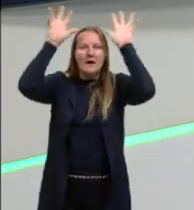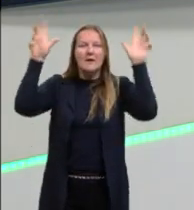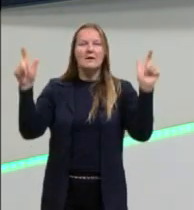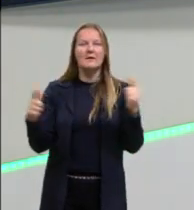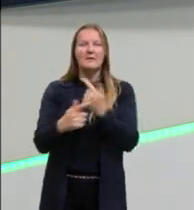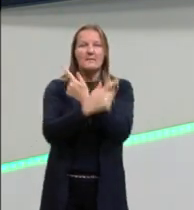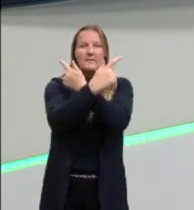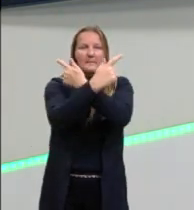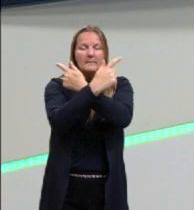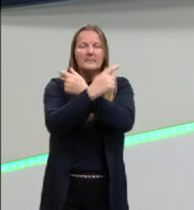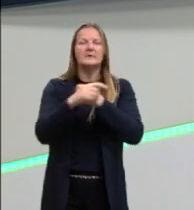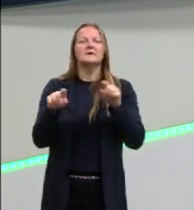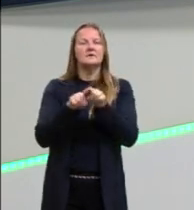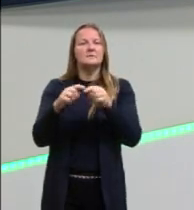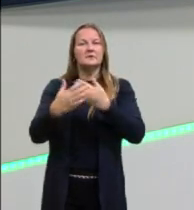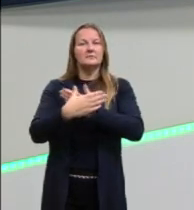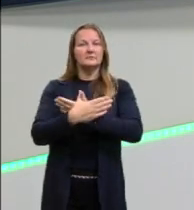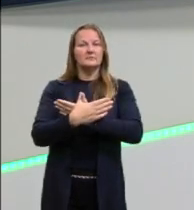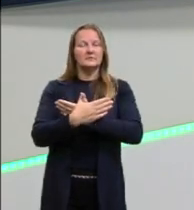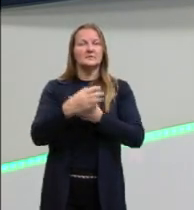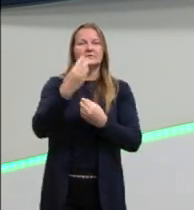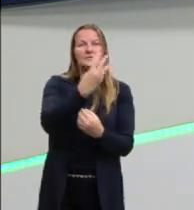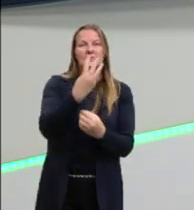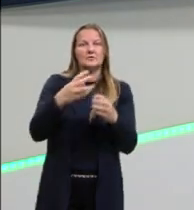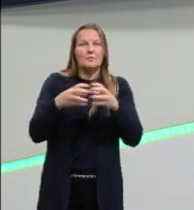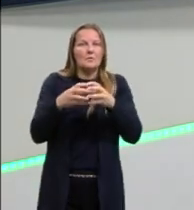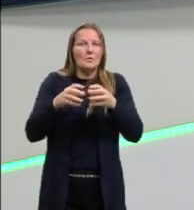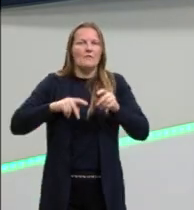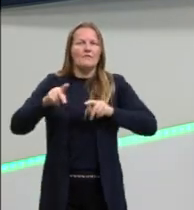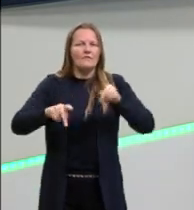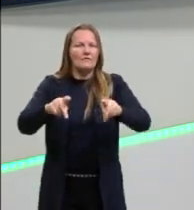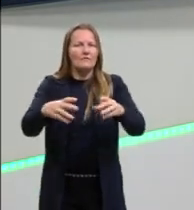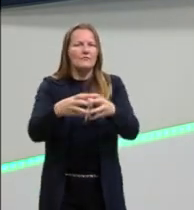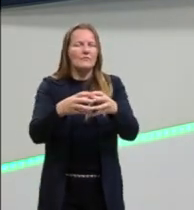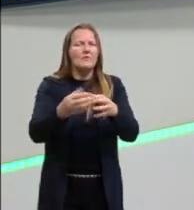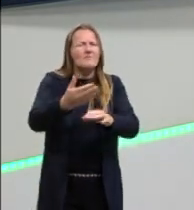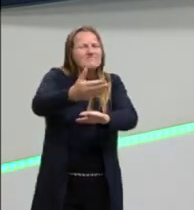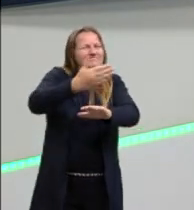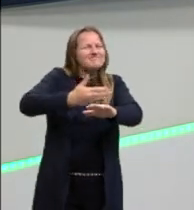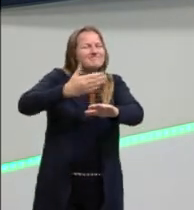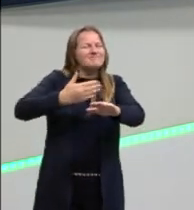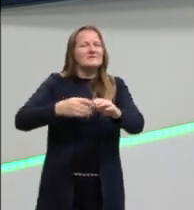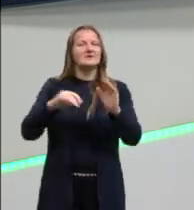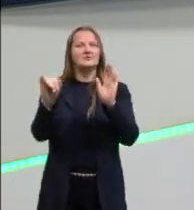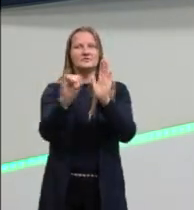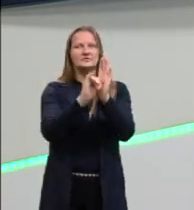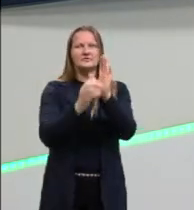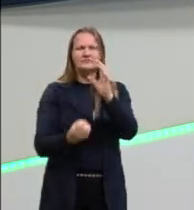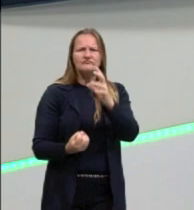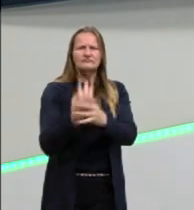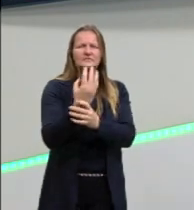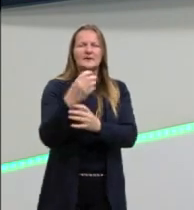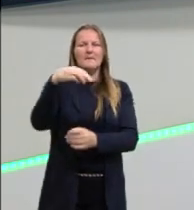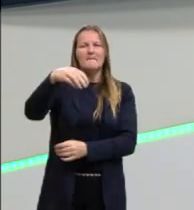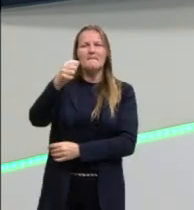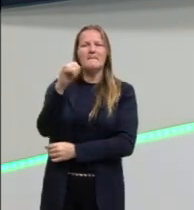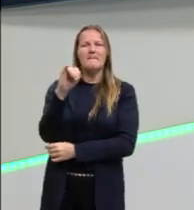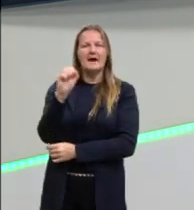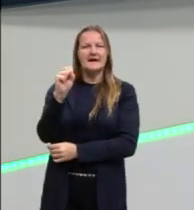civilizações que estavam aqui já construindo uma identidade territorial